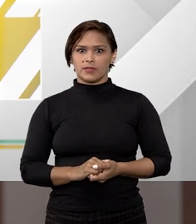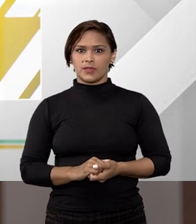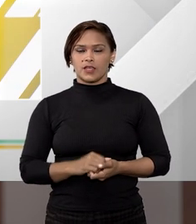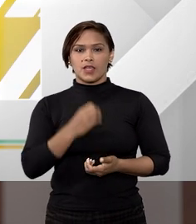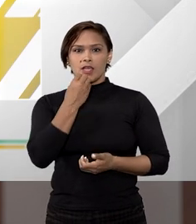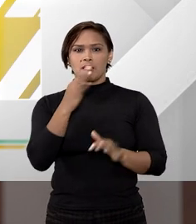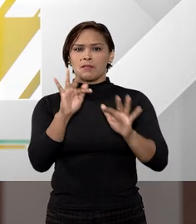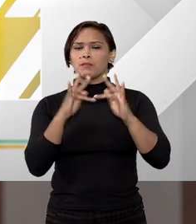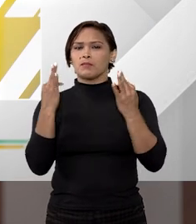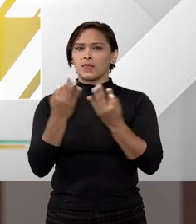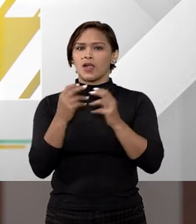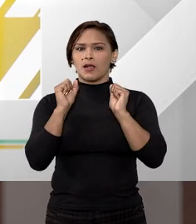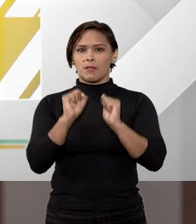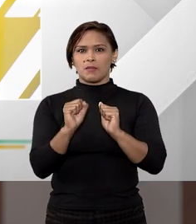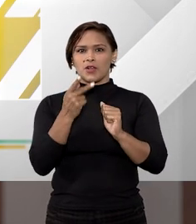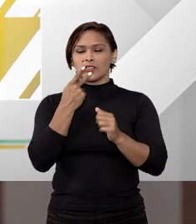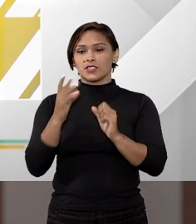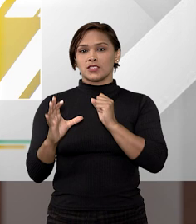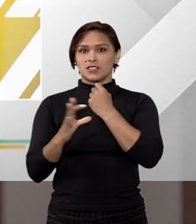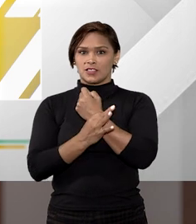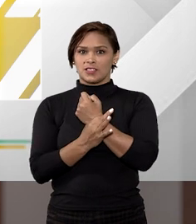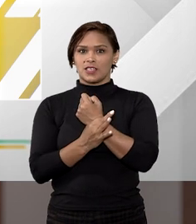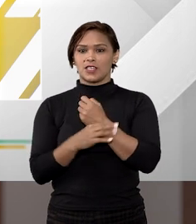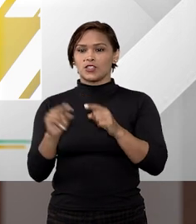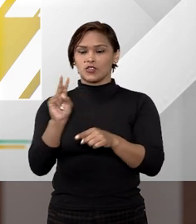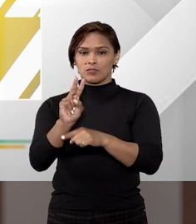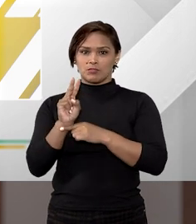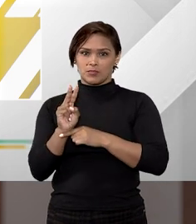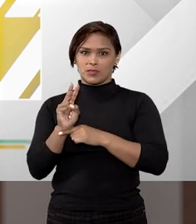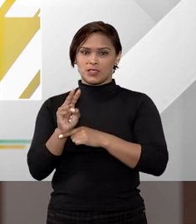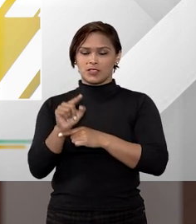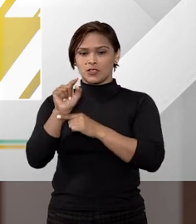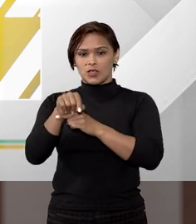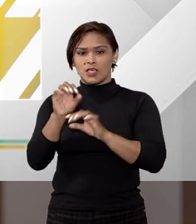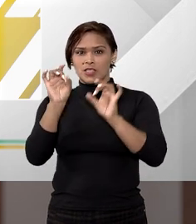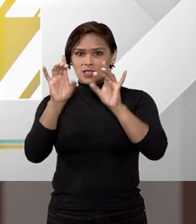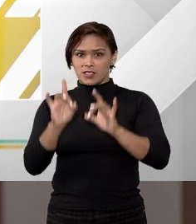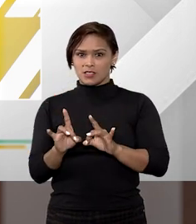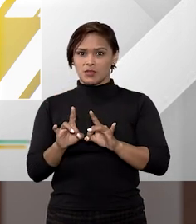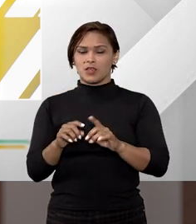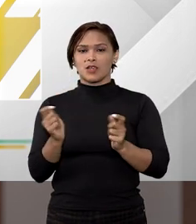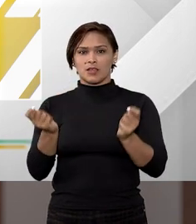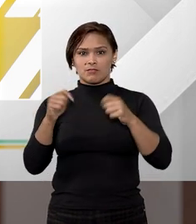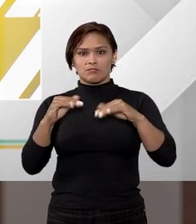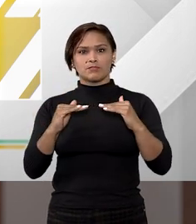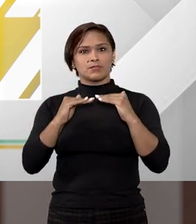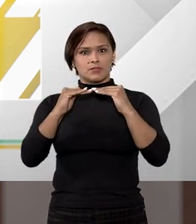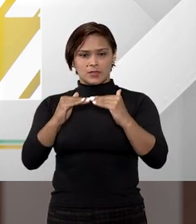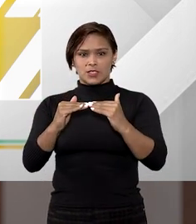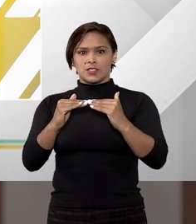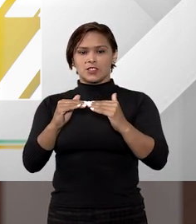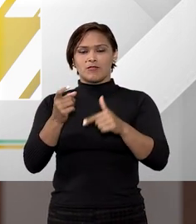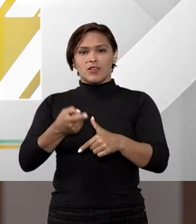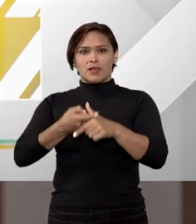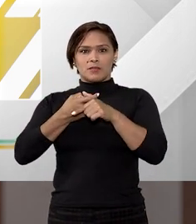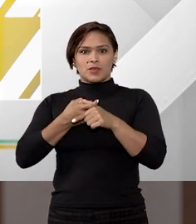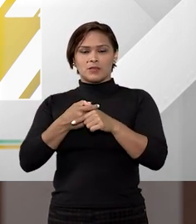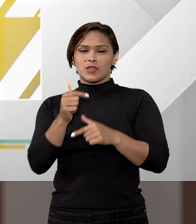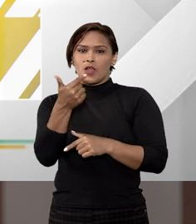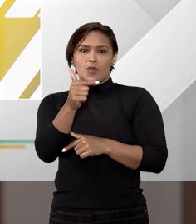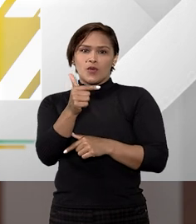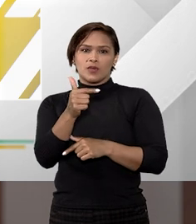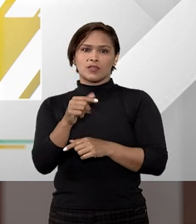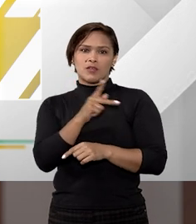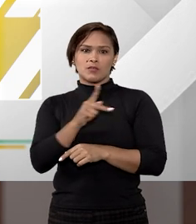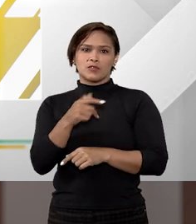E bem de família, ele pode ser dado em garantia de empréstimo? E, nesse caso específico, é mantida a empenhorabilidade